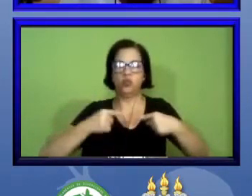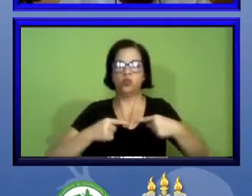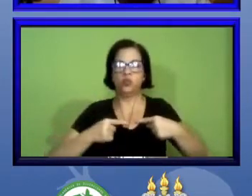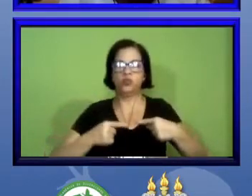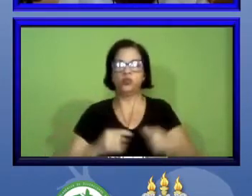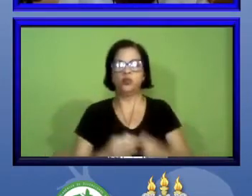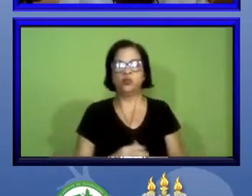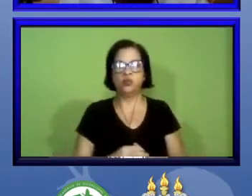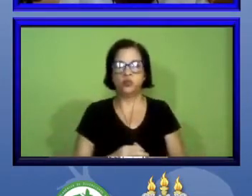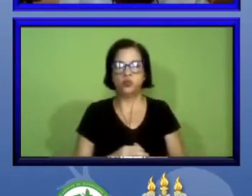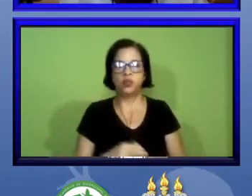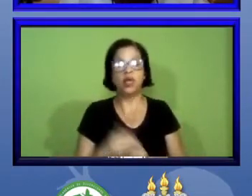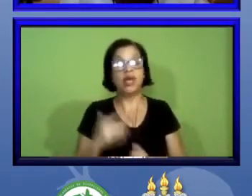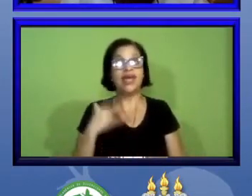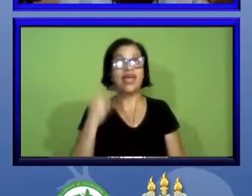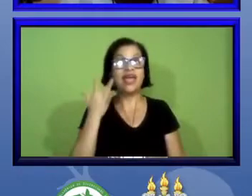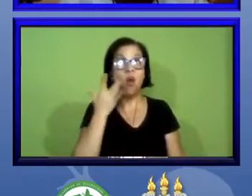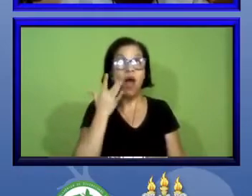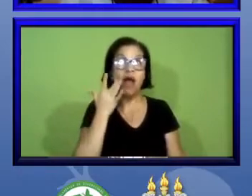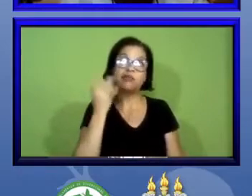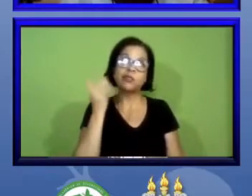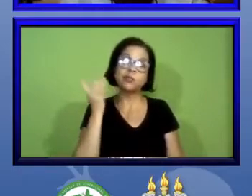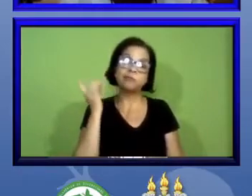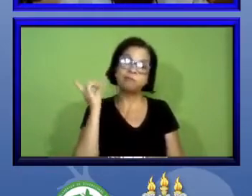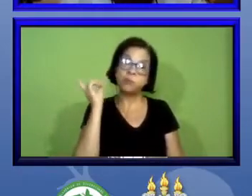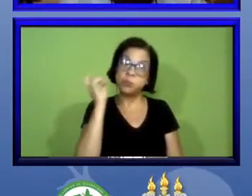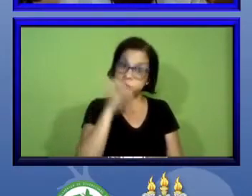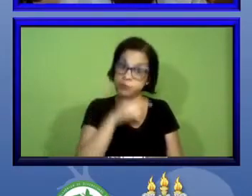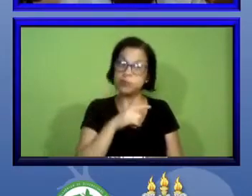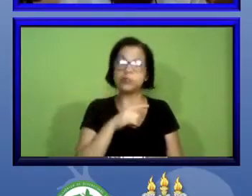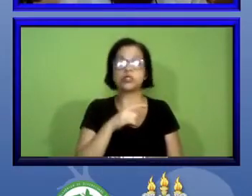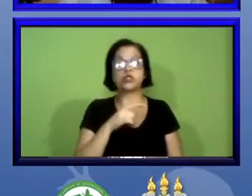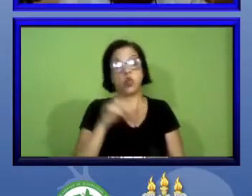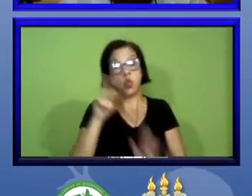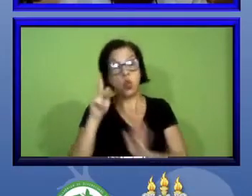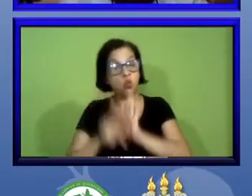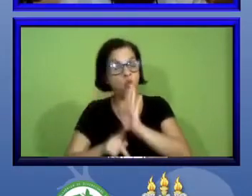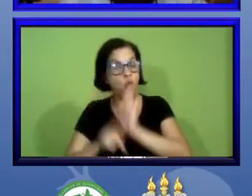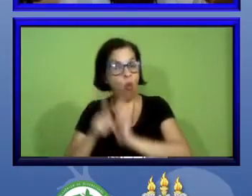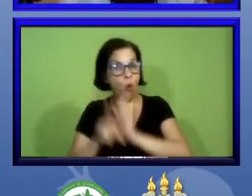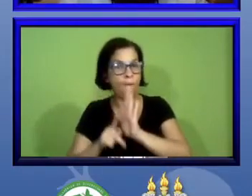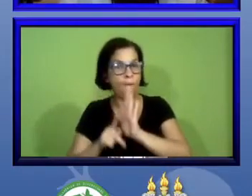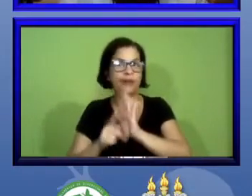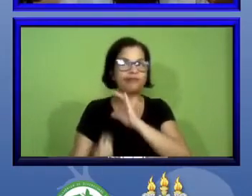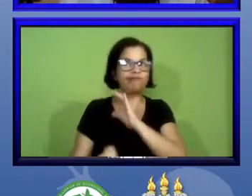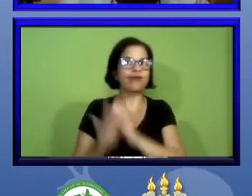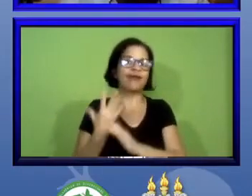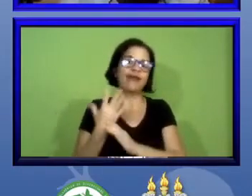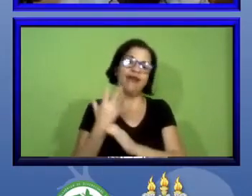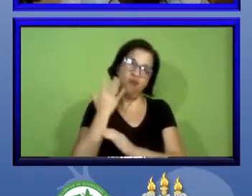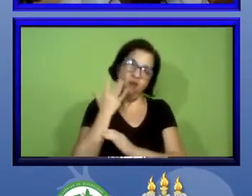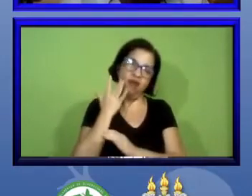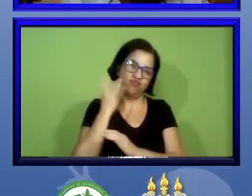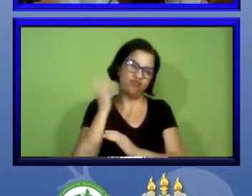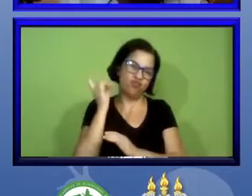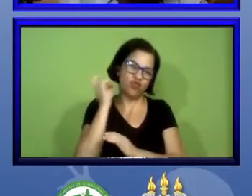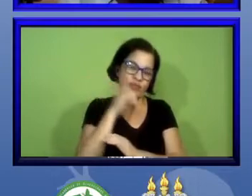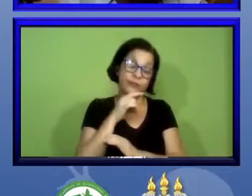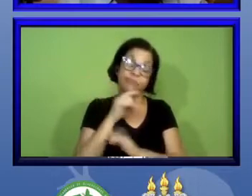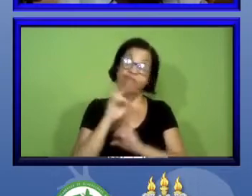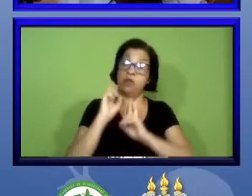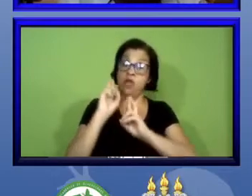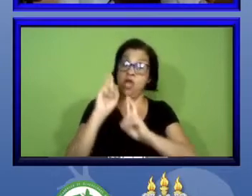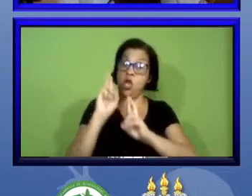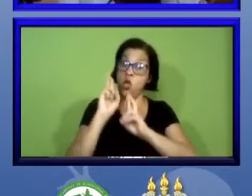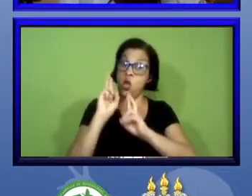eu acho muito difícil de o programa Refauna ser criado eu espero